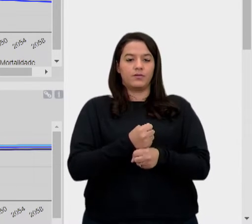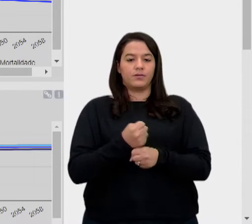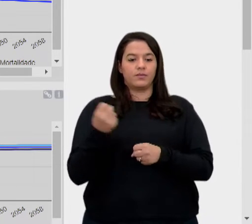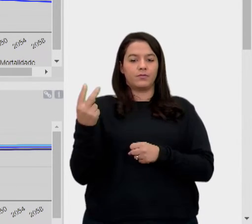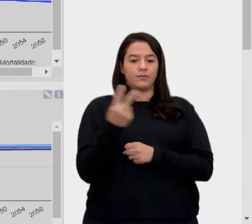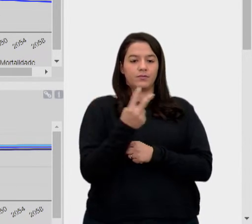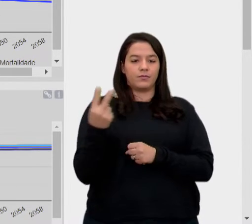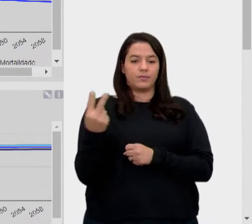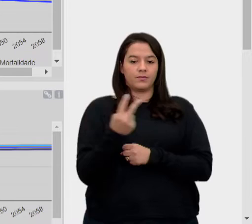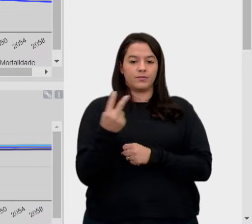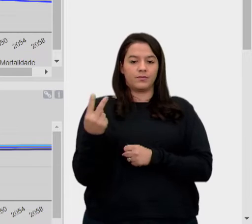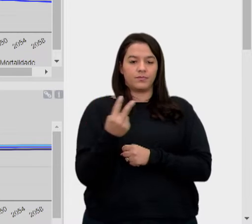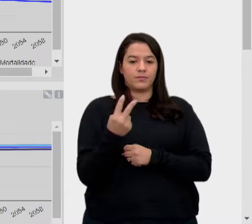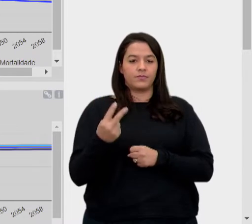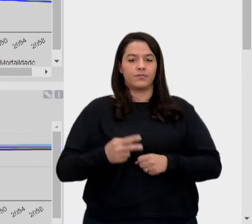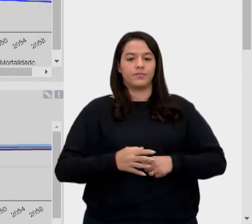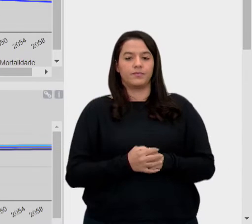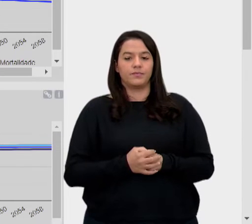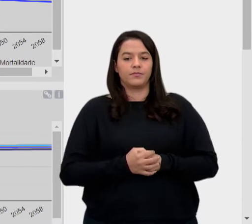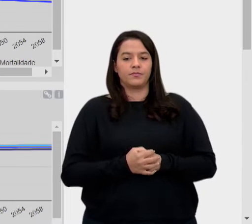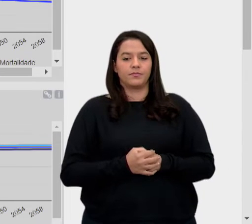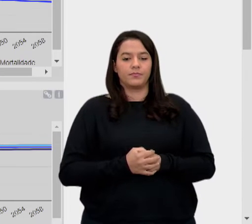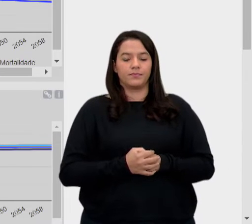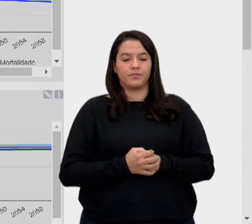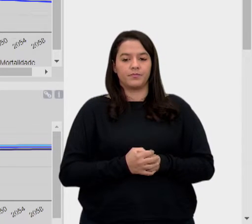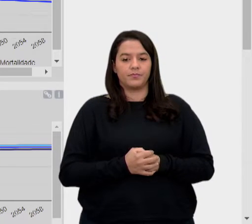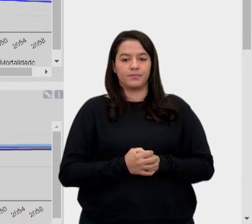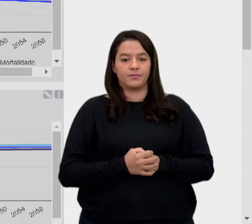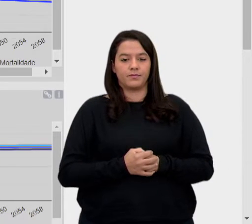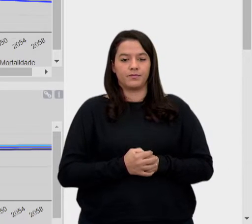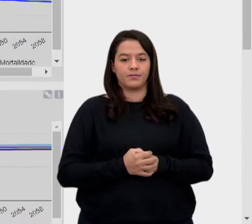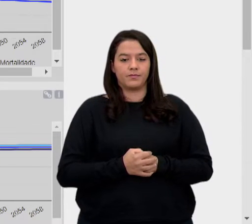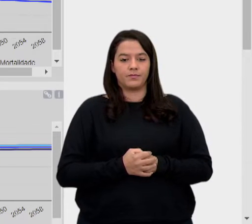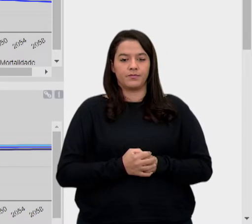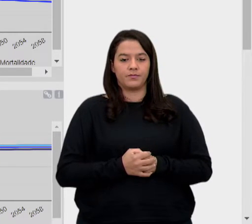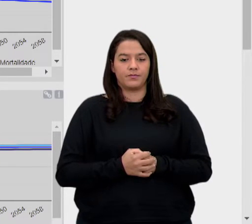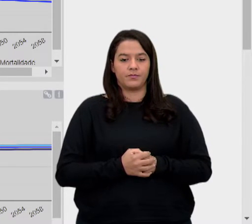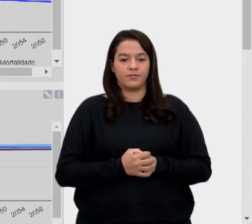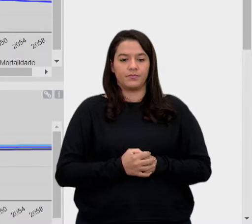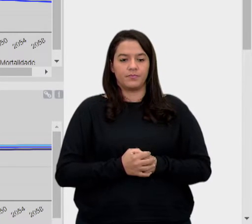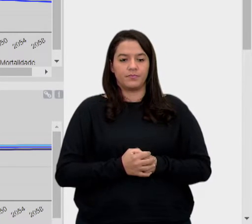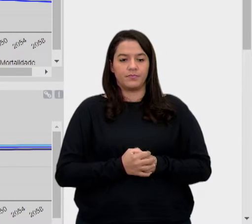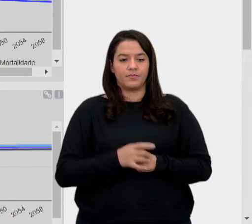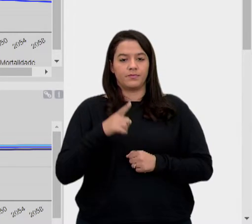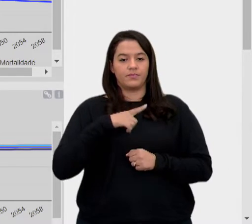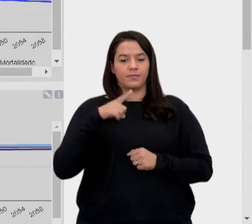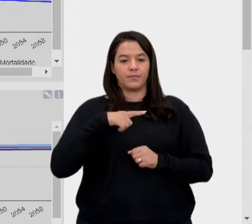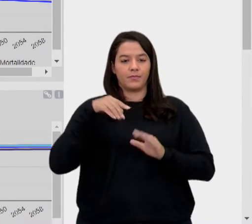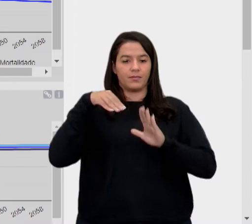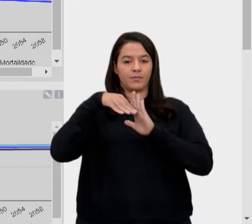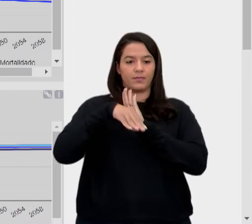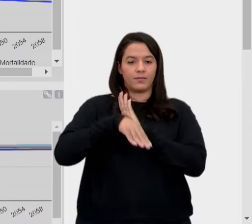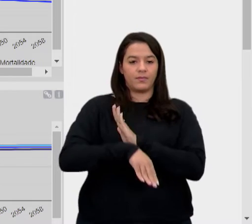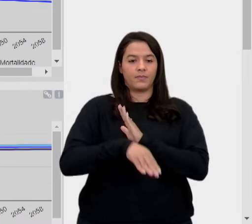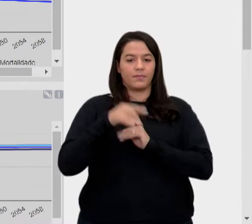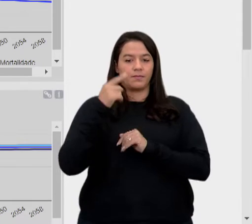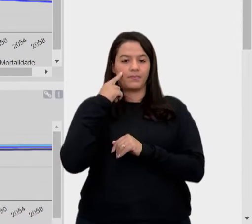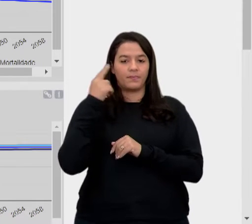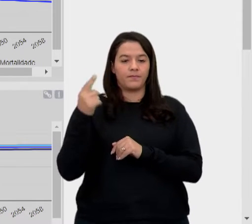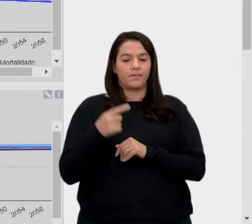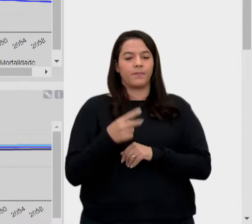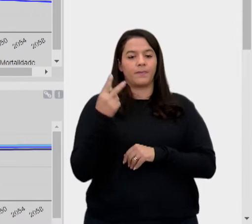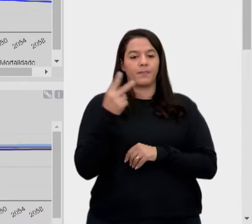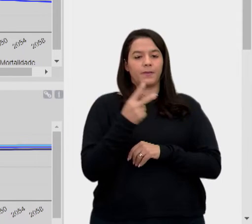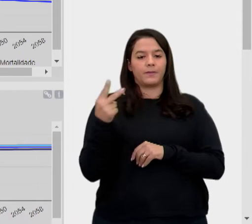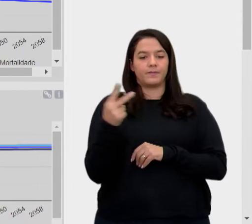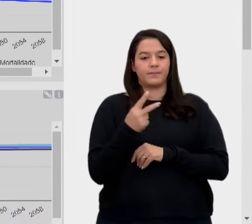ser bem... Taxa bruta de mortalidade primeiro. botar aqui. Taxa bruta de mortalidade. Vocês viram que está bem abaixo aqui. Então, lá. 2022.